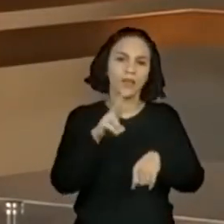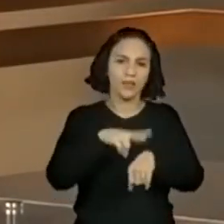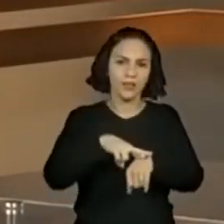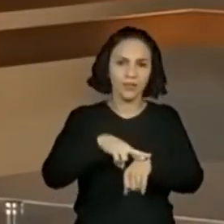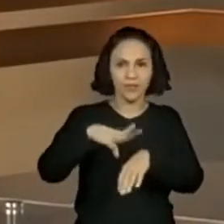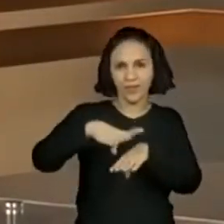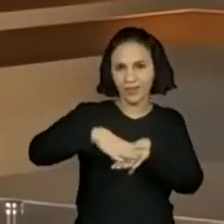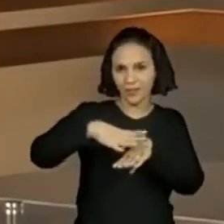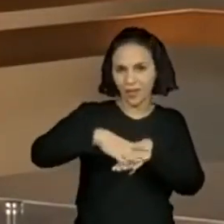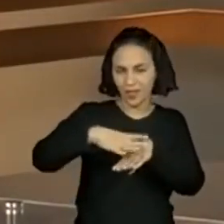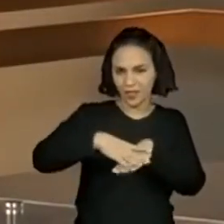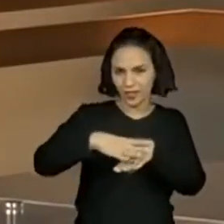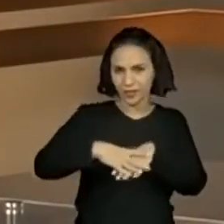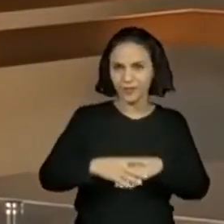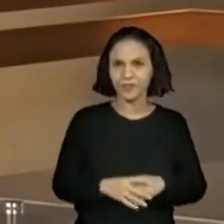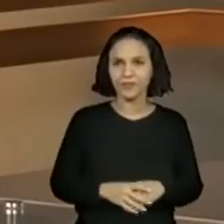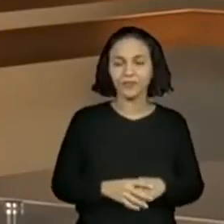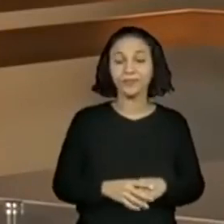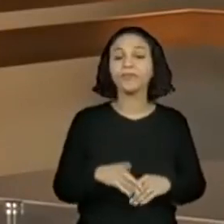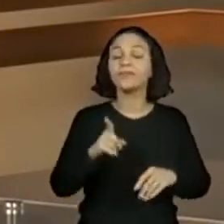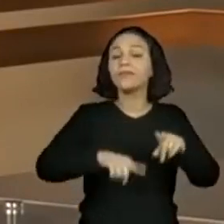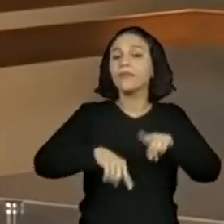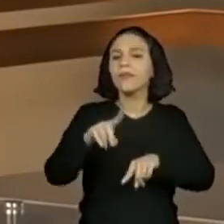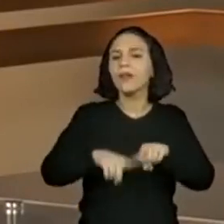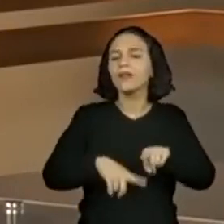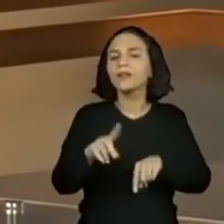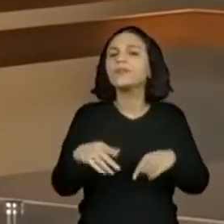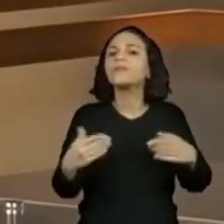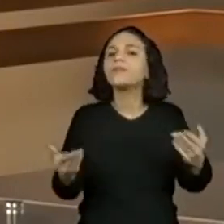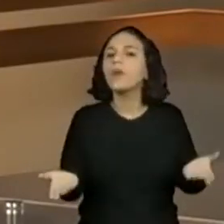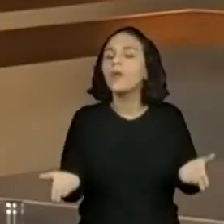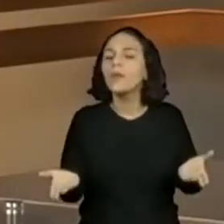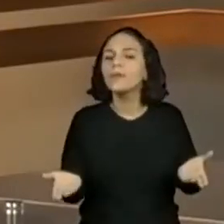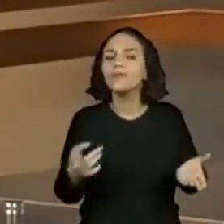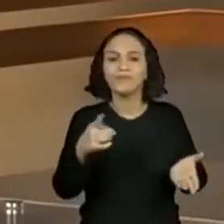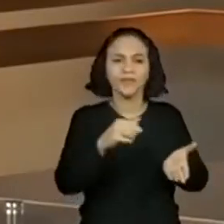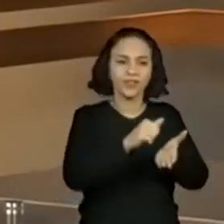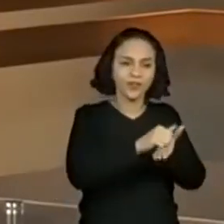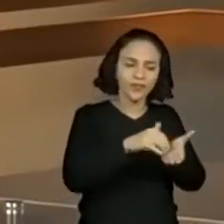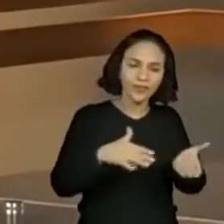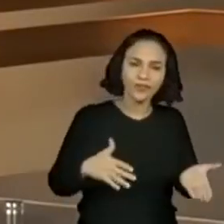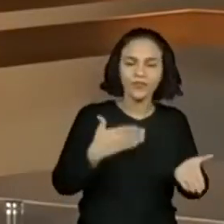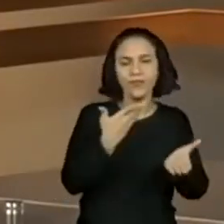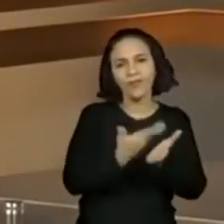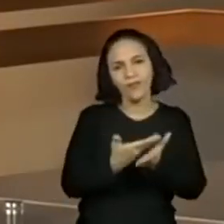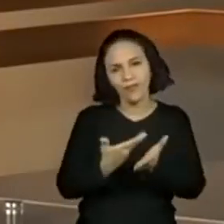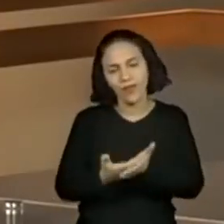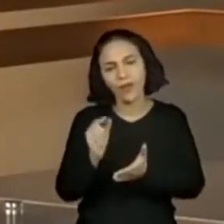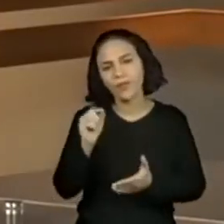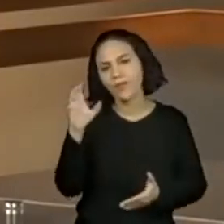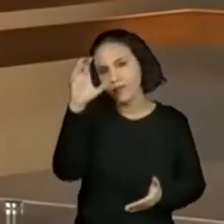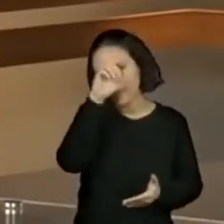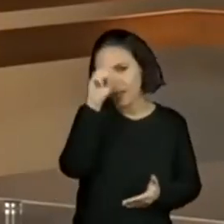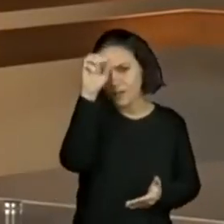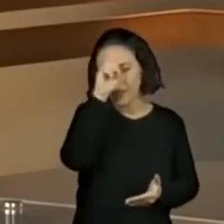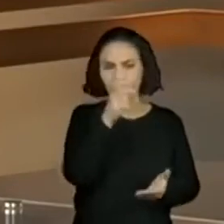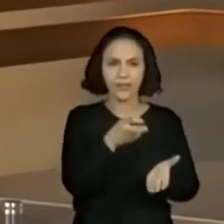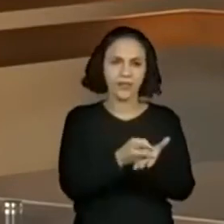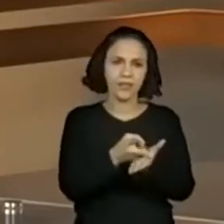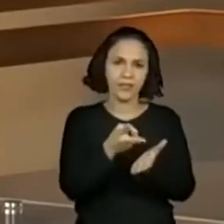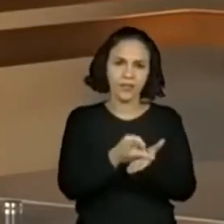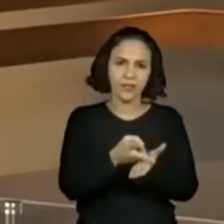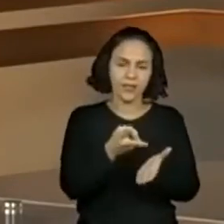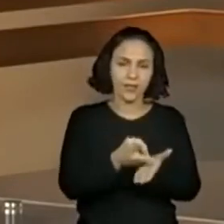matemática. Ok? O material utilizado para realizar essas atividades e essas aulas é o material do Aprender Sempre,